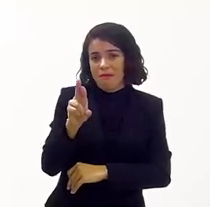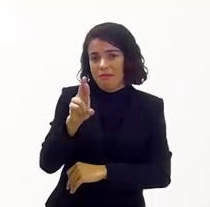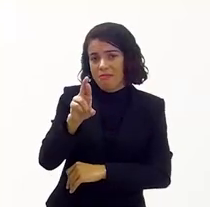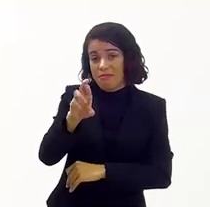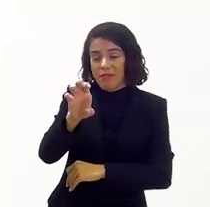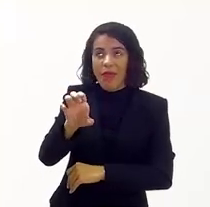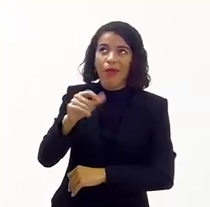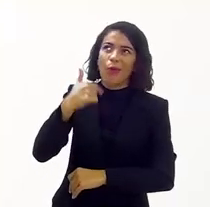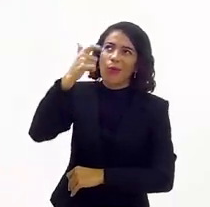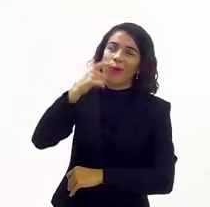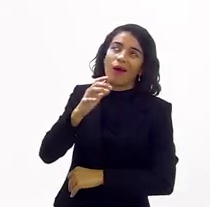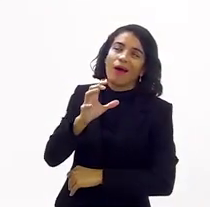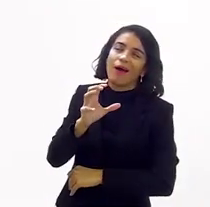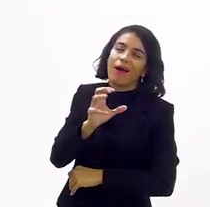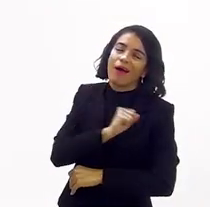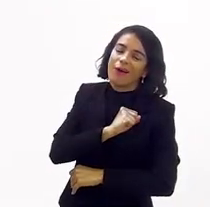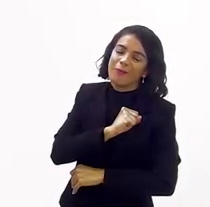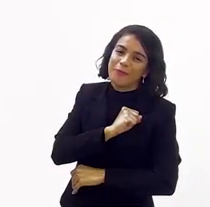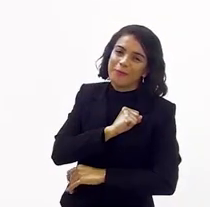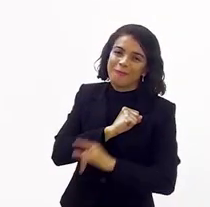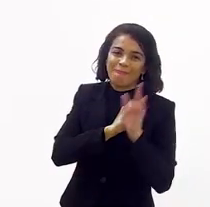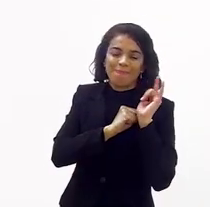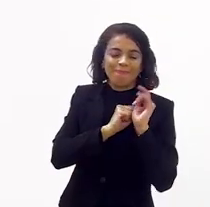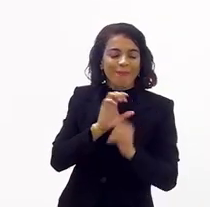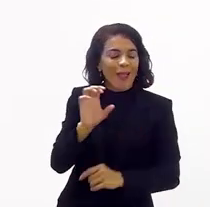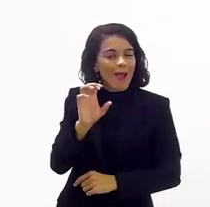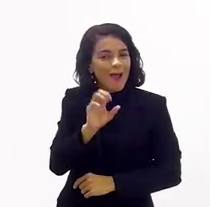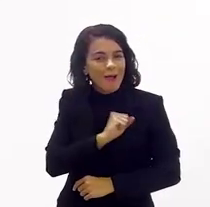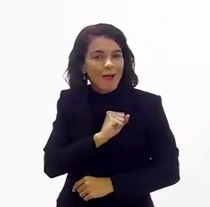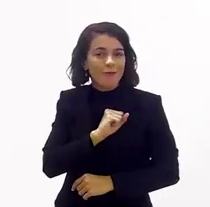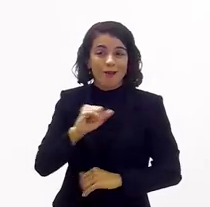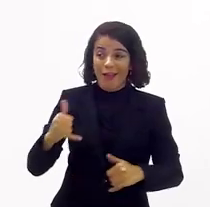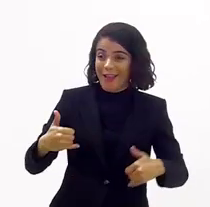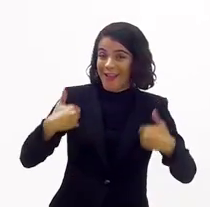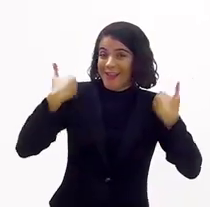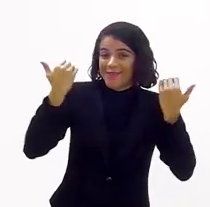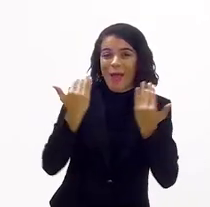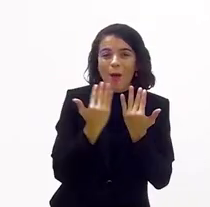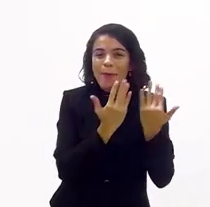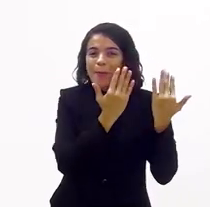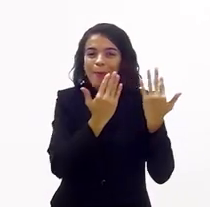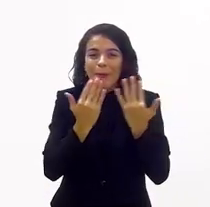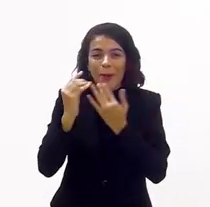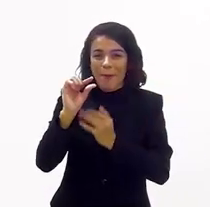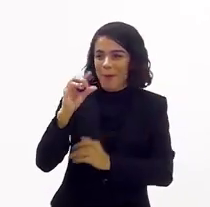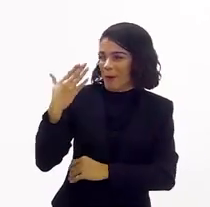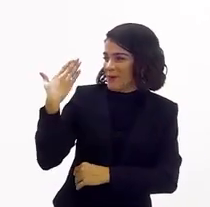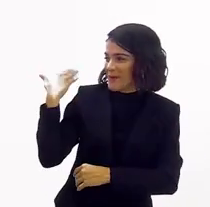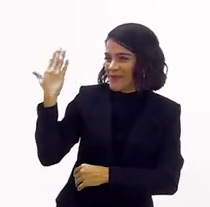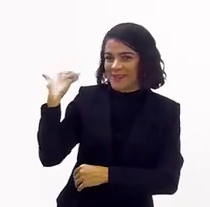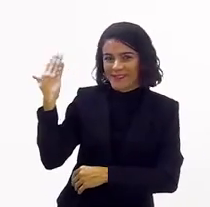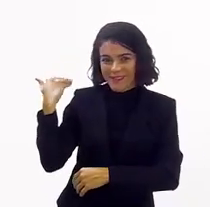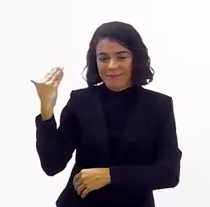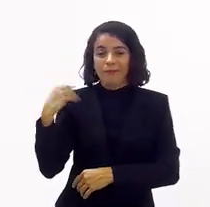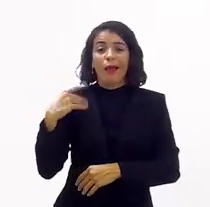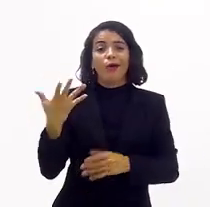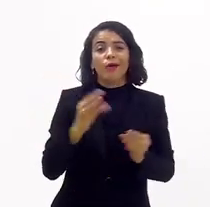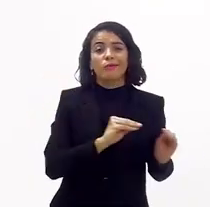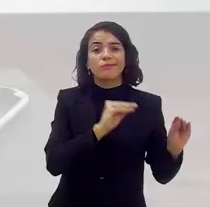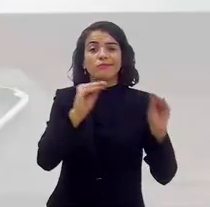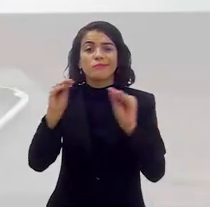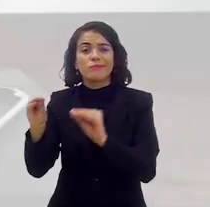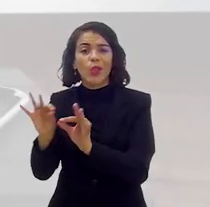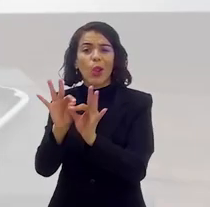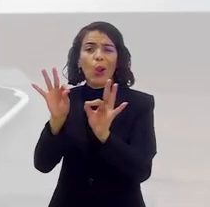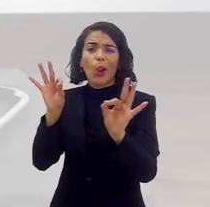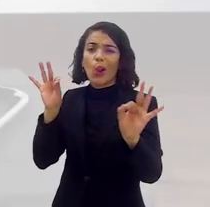são, que é uma pessoa maravilhosa. eu amo de paixão. Pois é. Fez aniversário há pouco tempo, mandei uma mensagem. É, o padre André é E agora que eu me